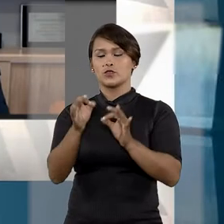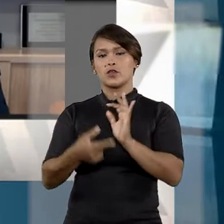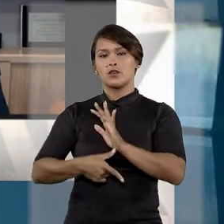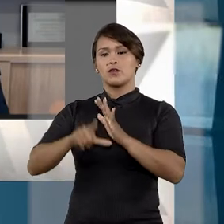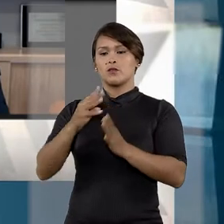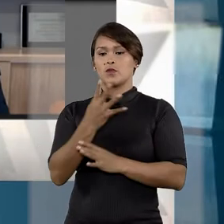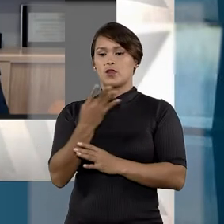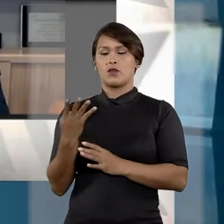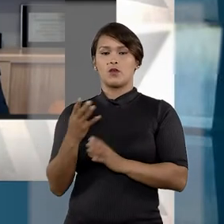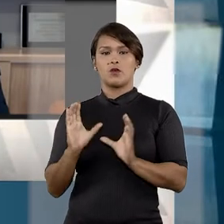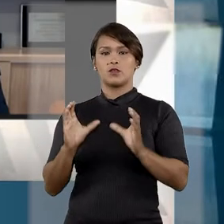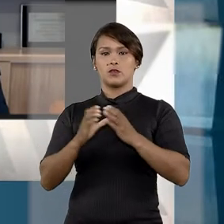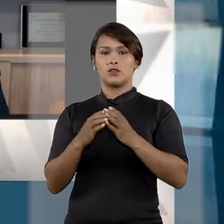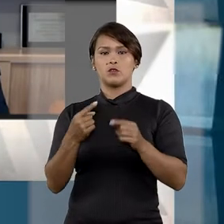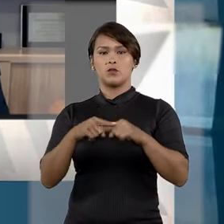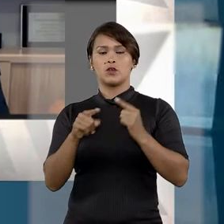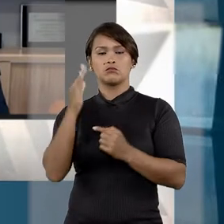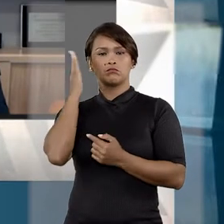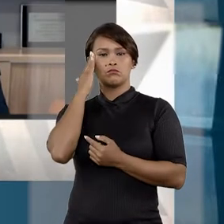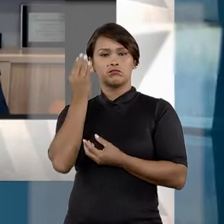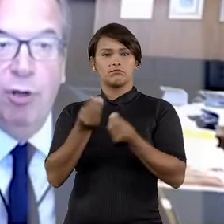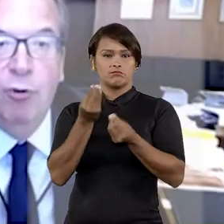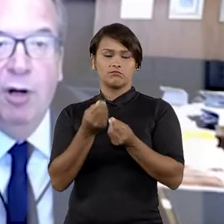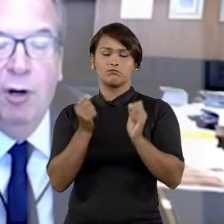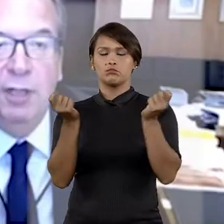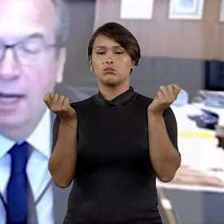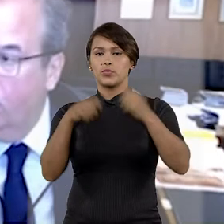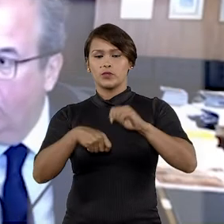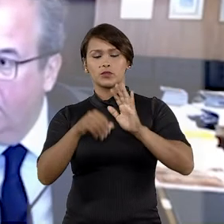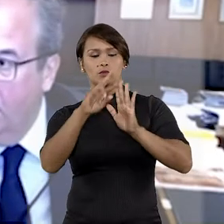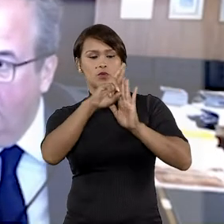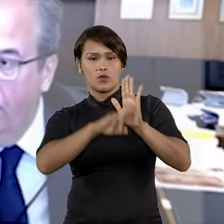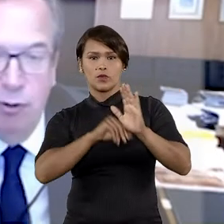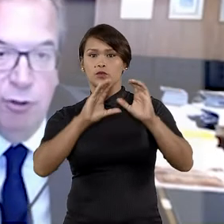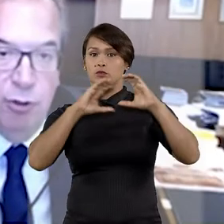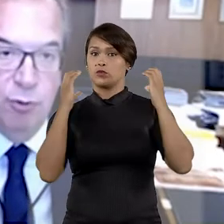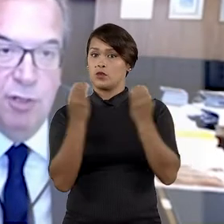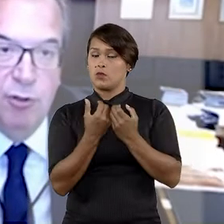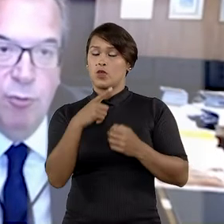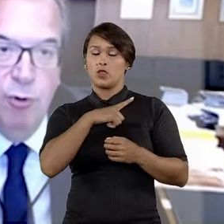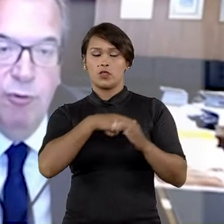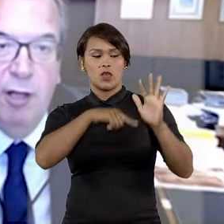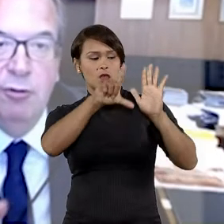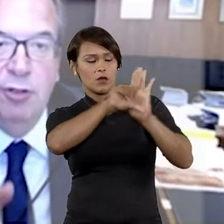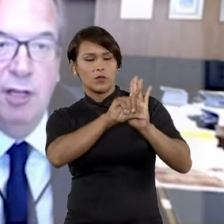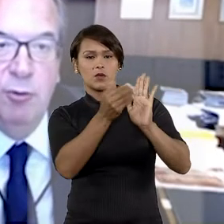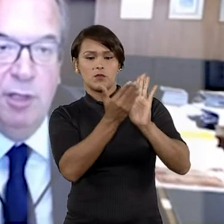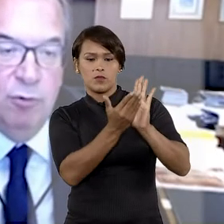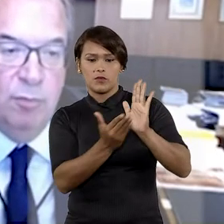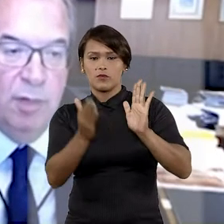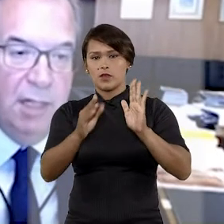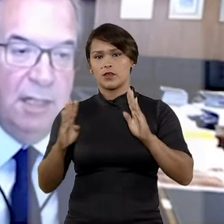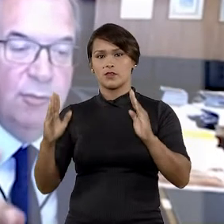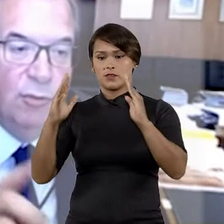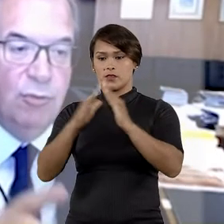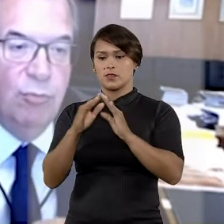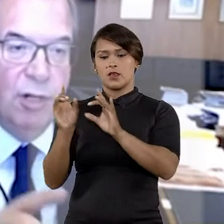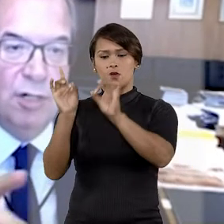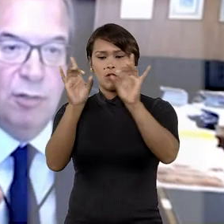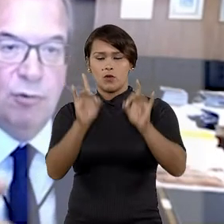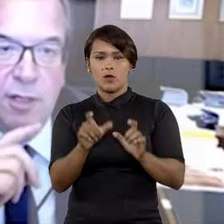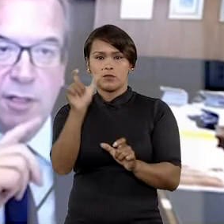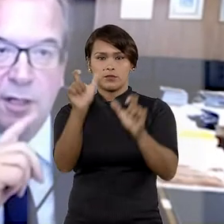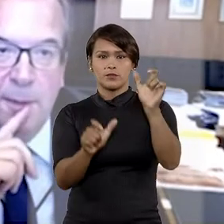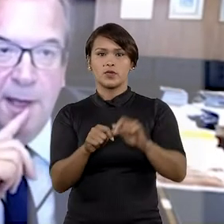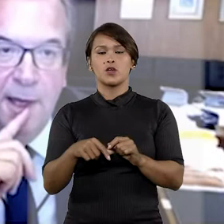julgada pela quarta turma quando se entendeu que, caso a Convenção do Condomínio preveja a destinação residencial das